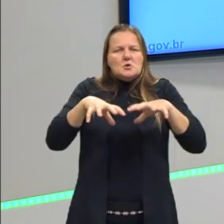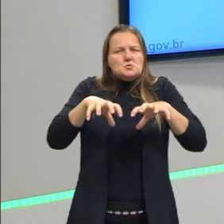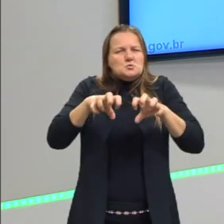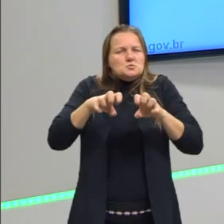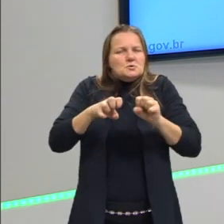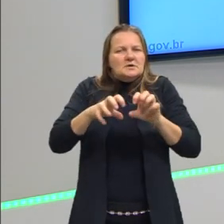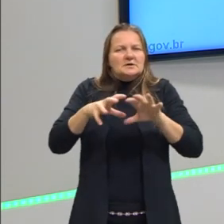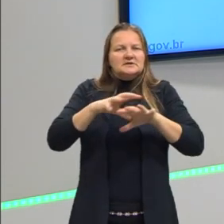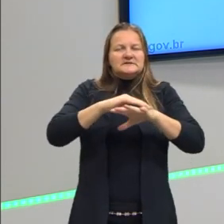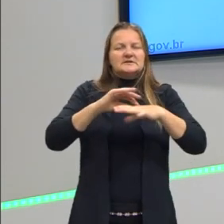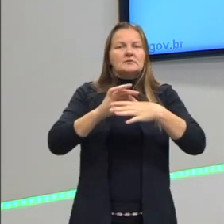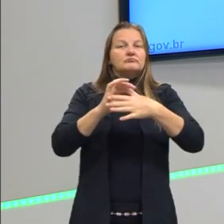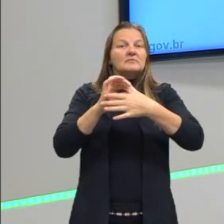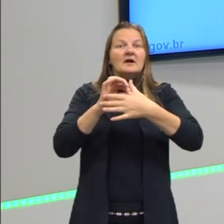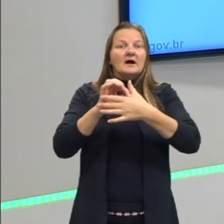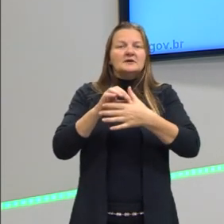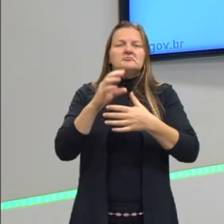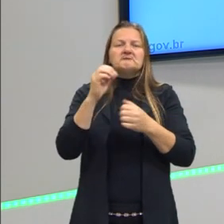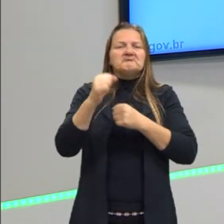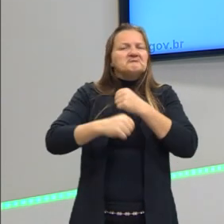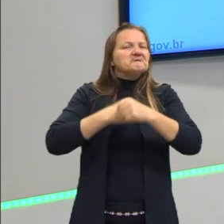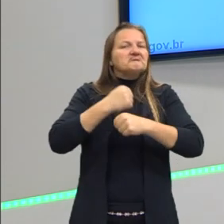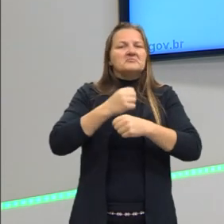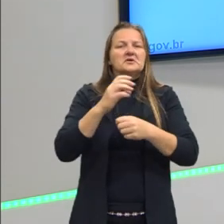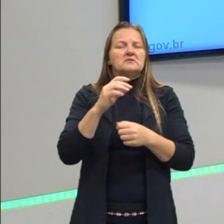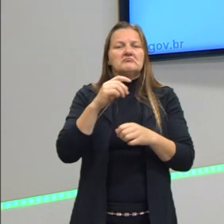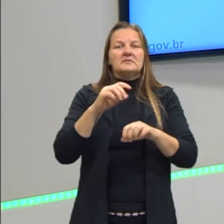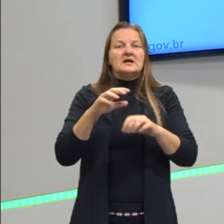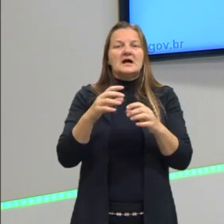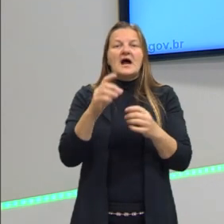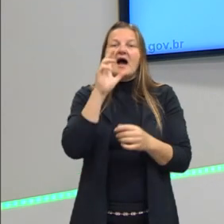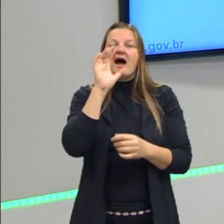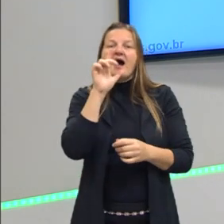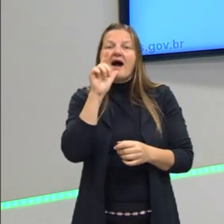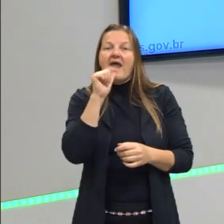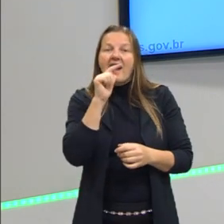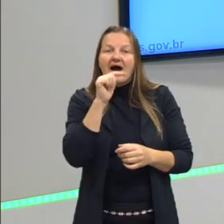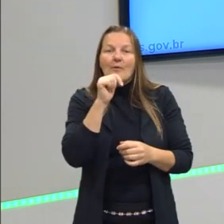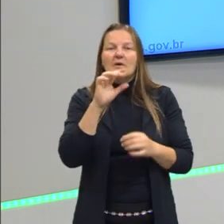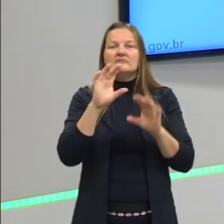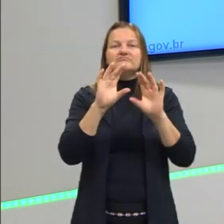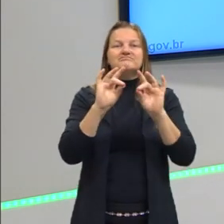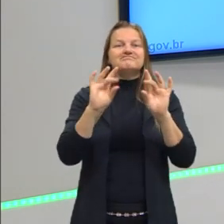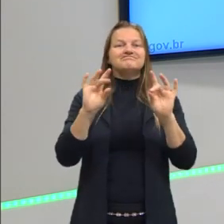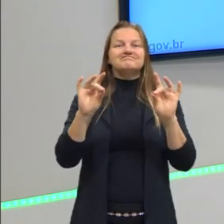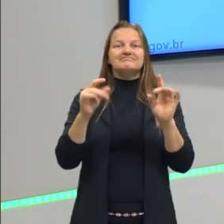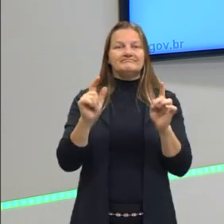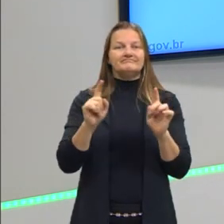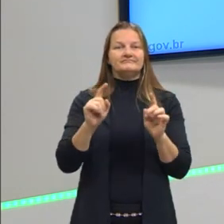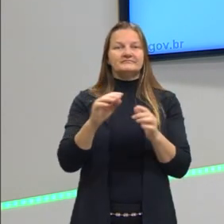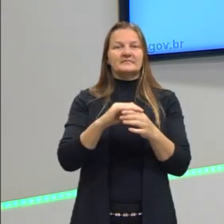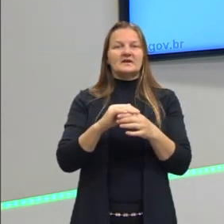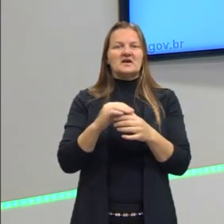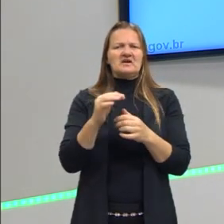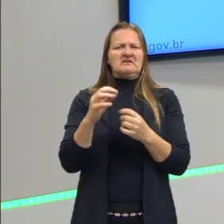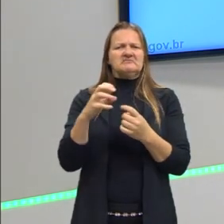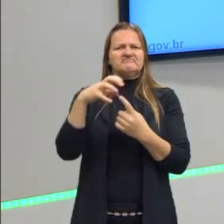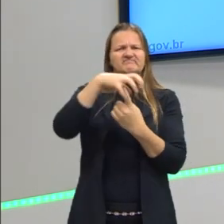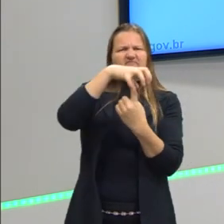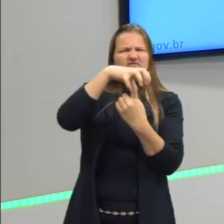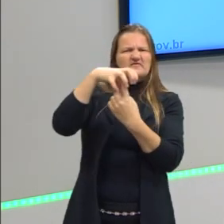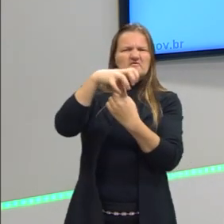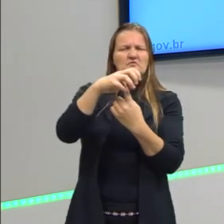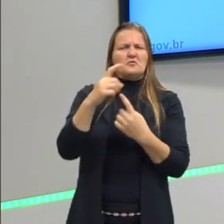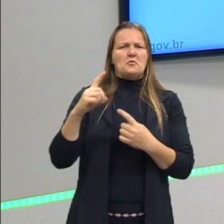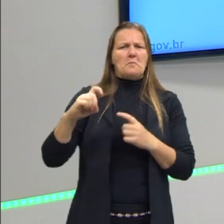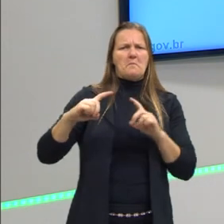conserva a carne, porque sem água, sem umidade, não há proliferação de fungos e bactérias, de micro